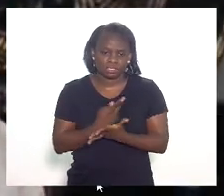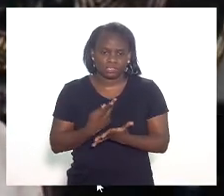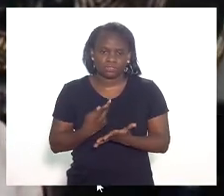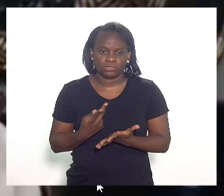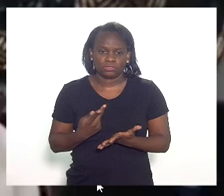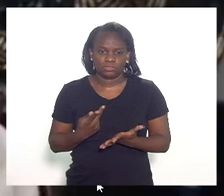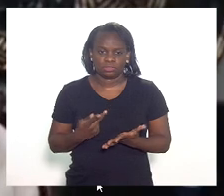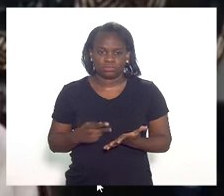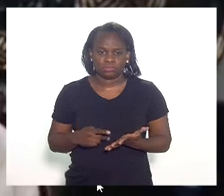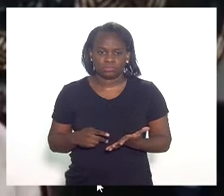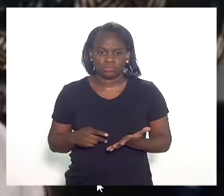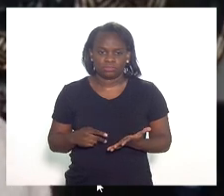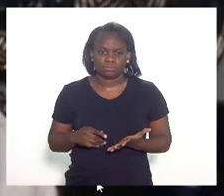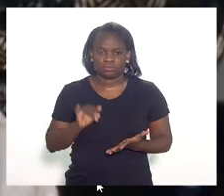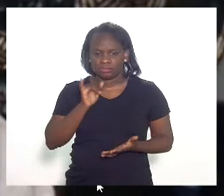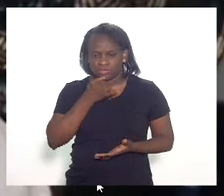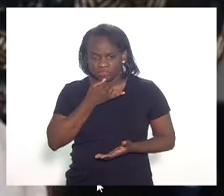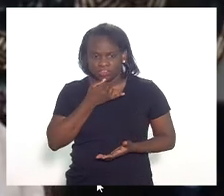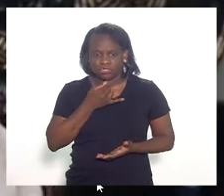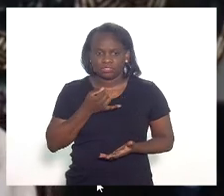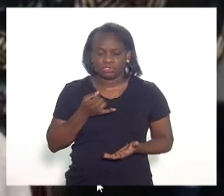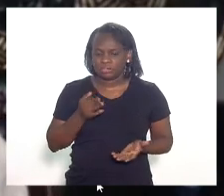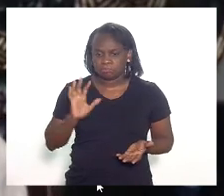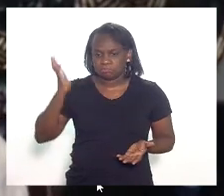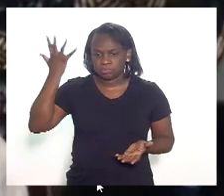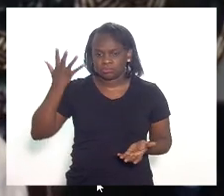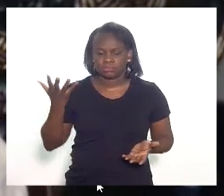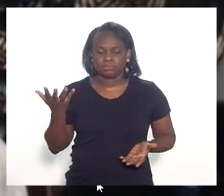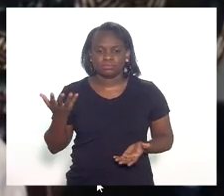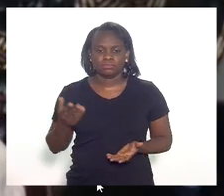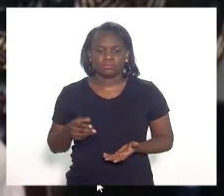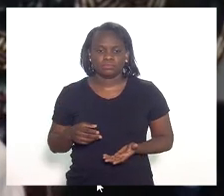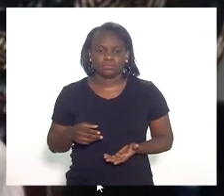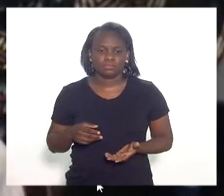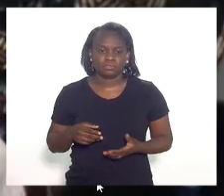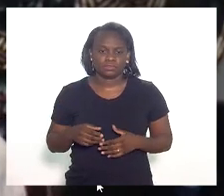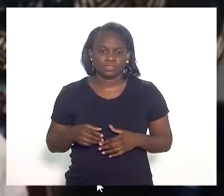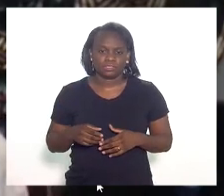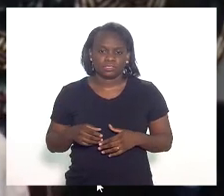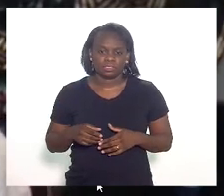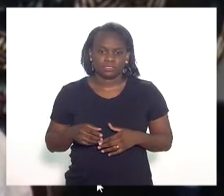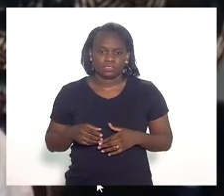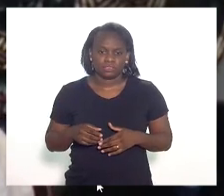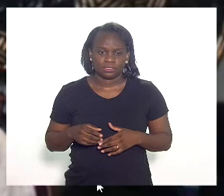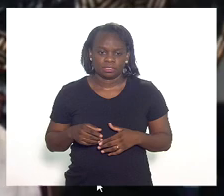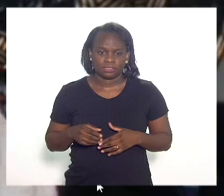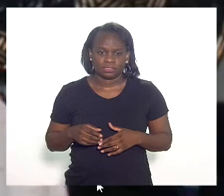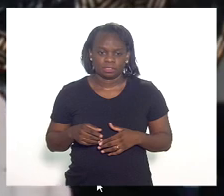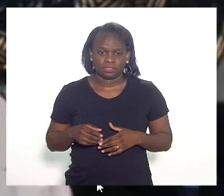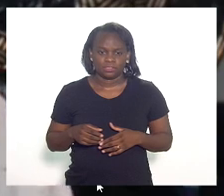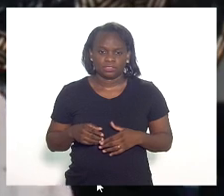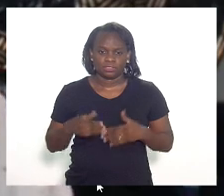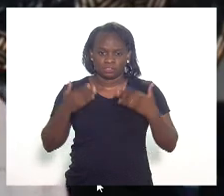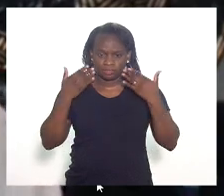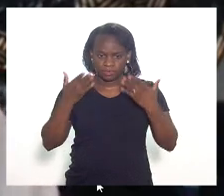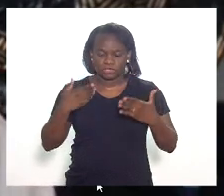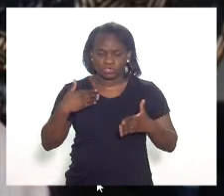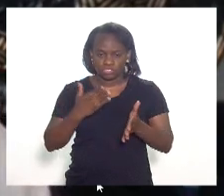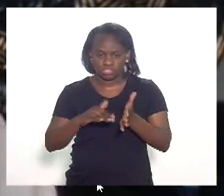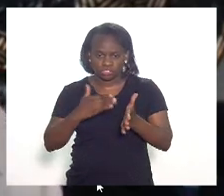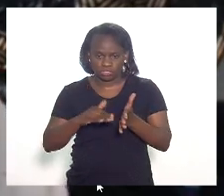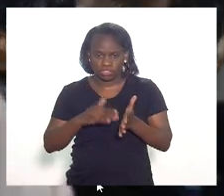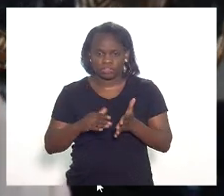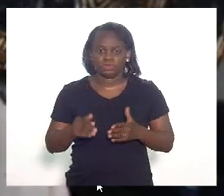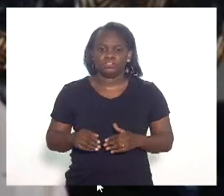triste, atípico, até aqui em frente ao meu escritório,